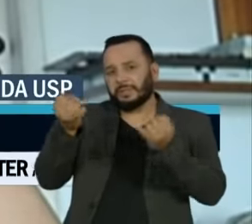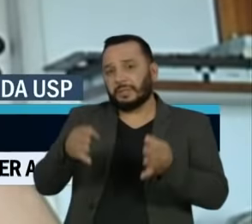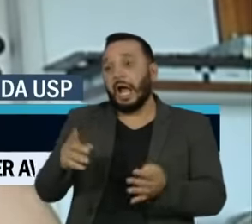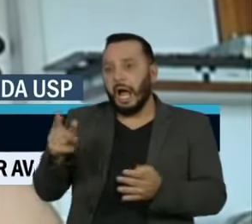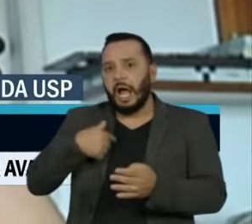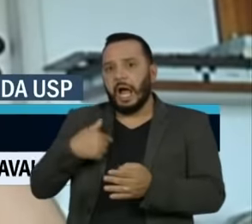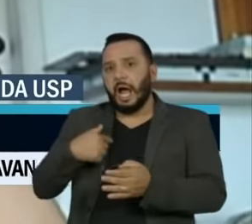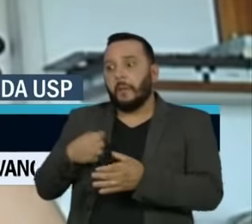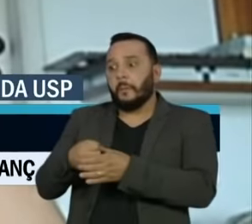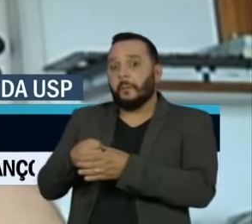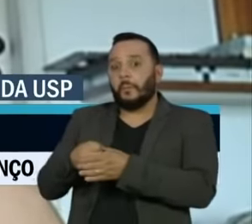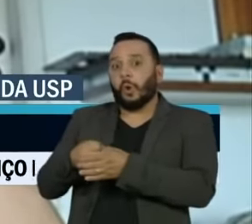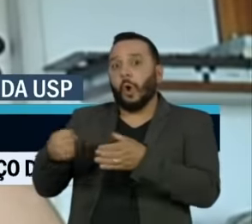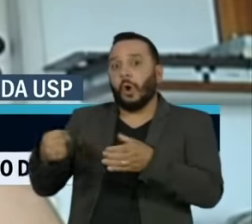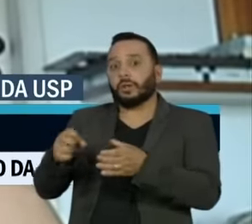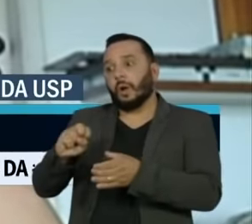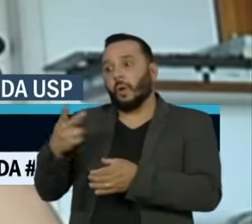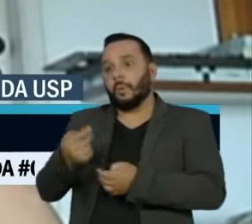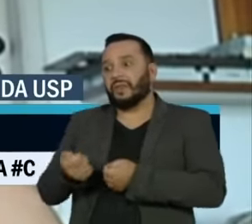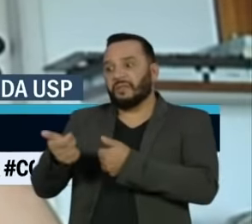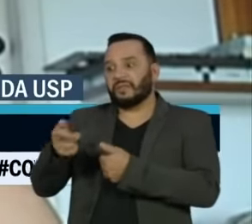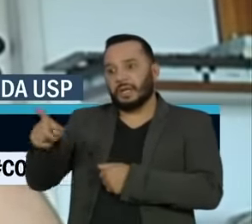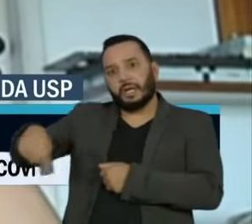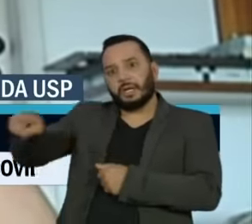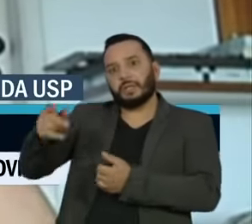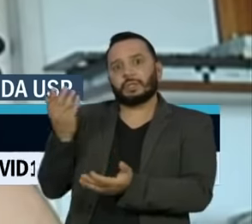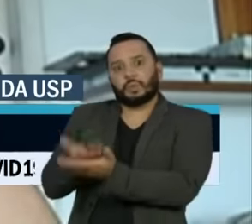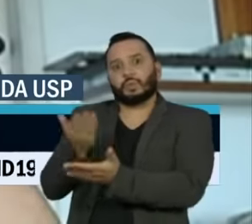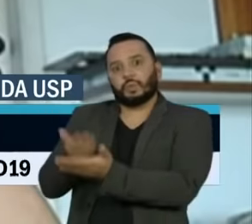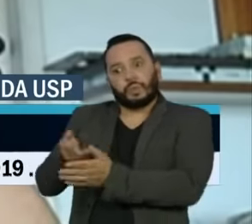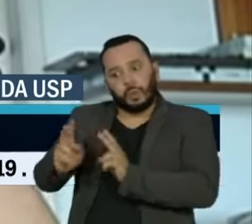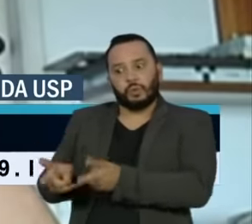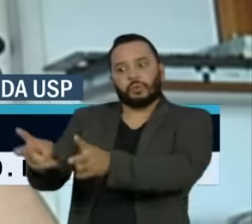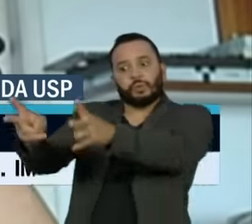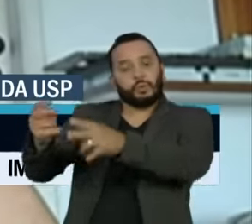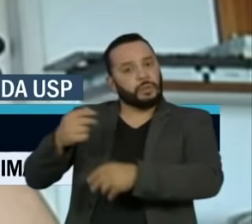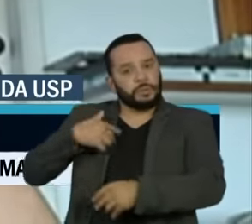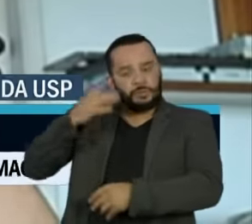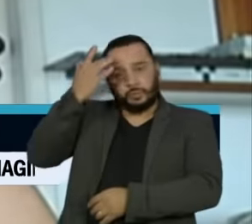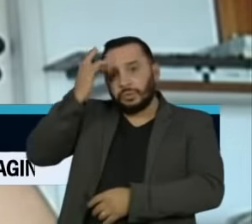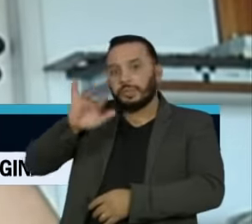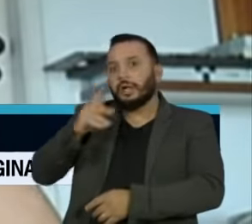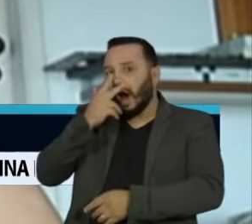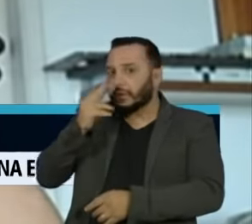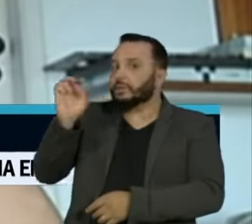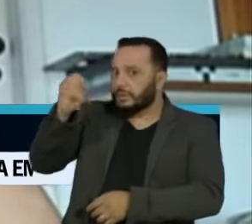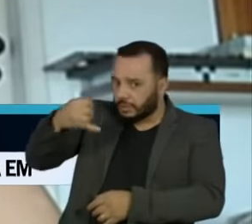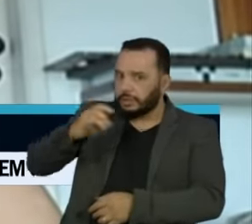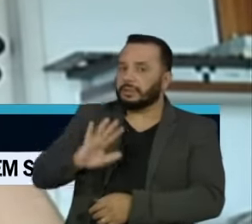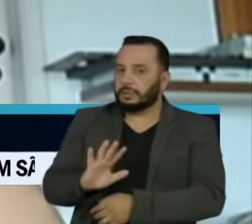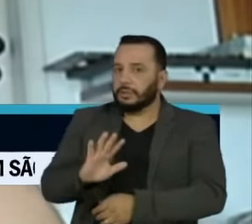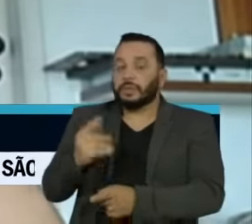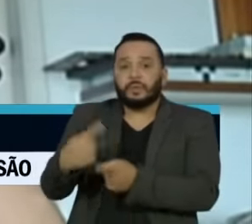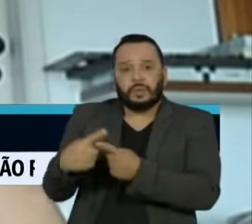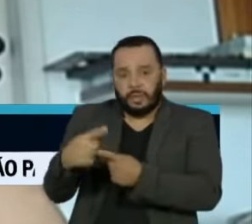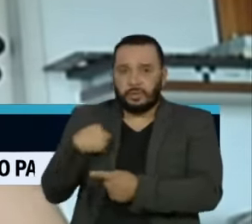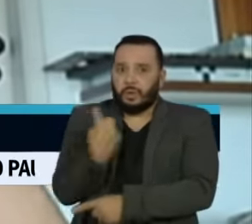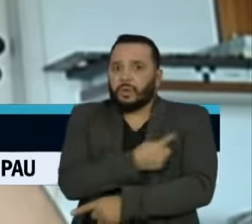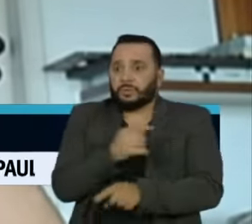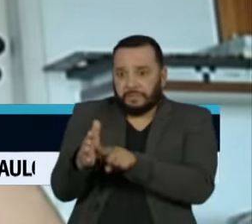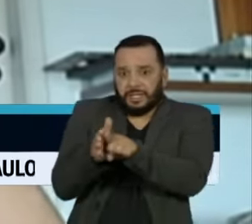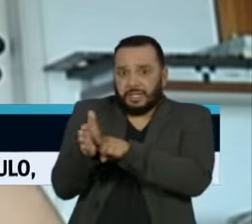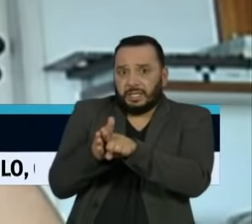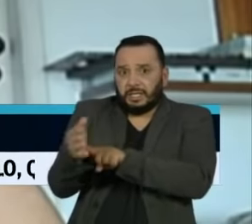manutenção causa a permanência, porque o nosso estudo é um estudo, no estágio em que ele está,